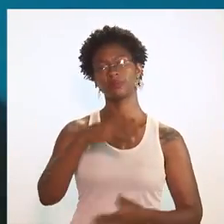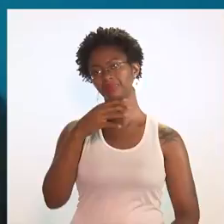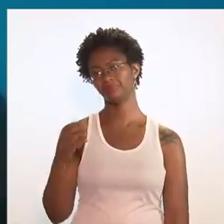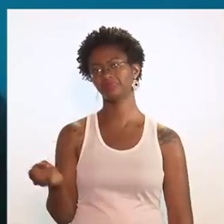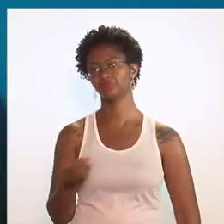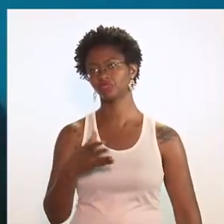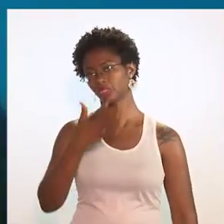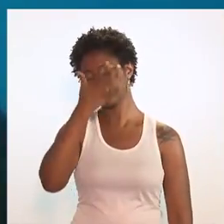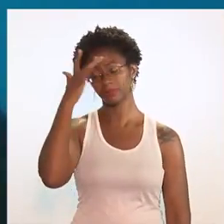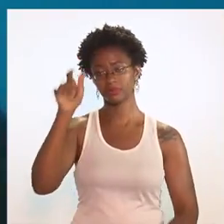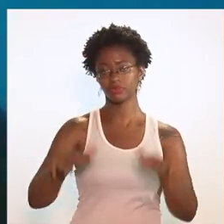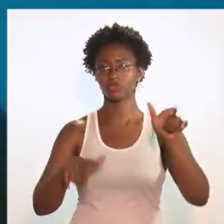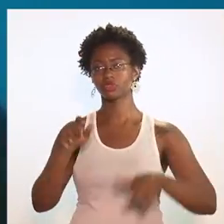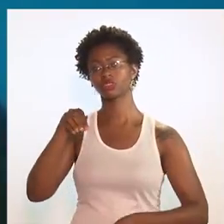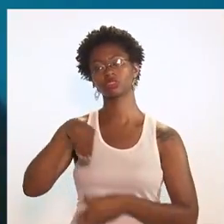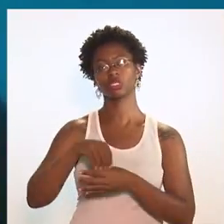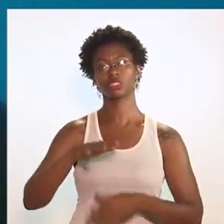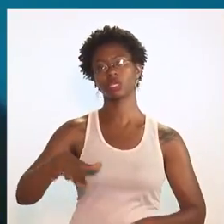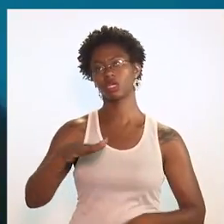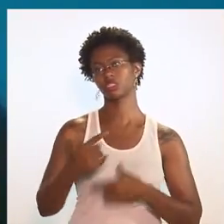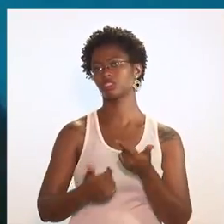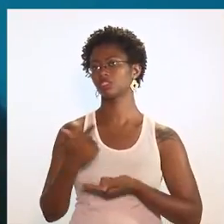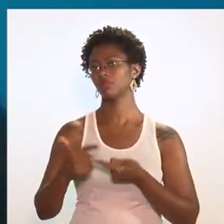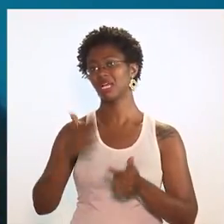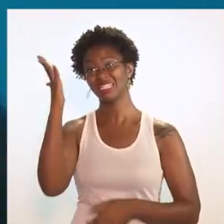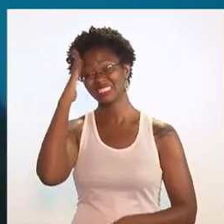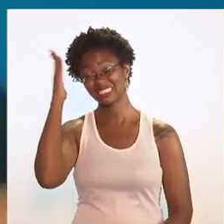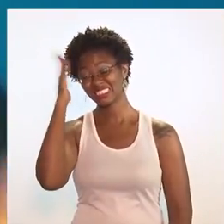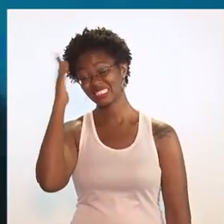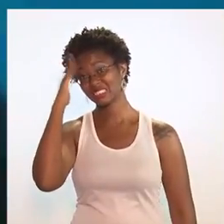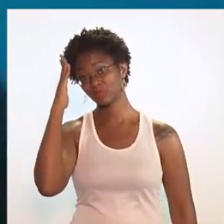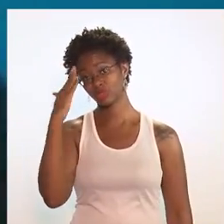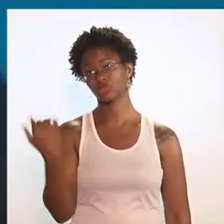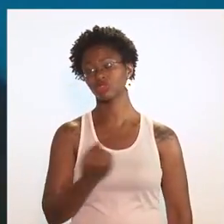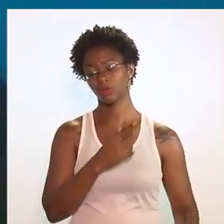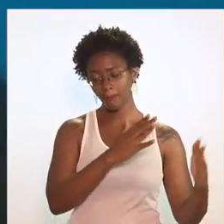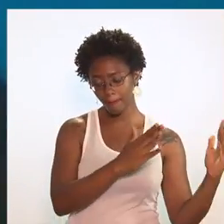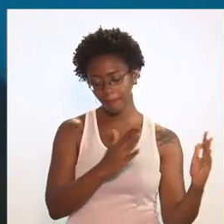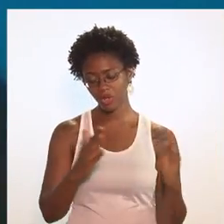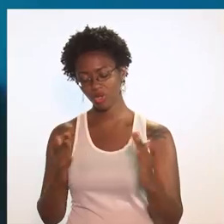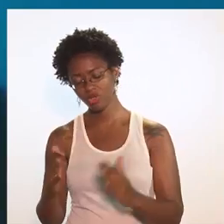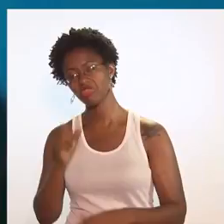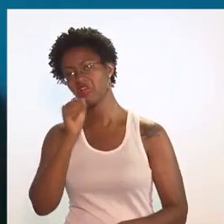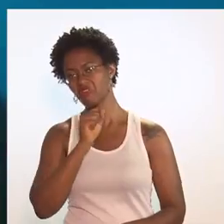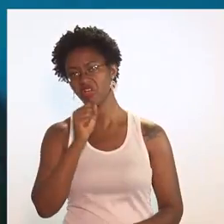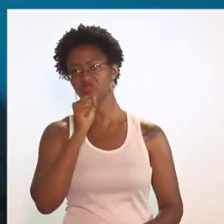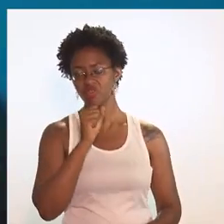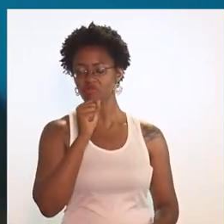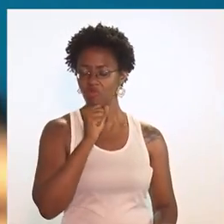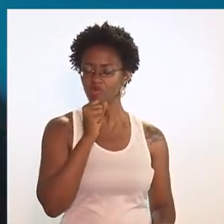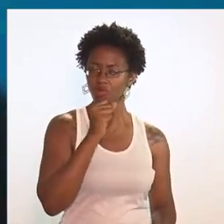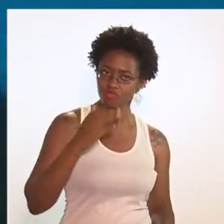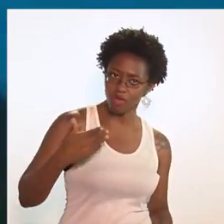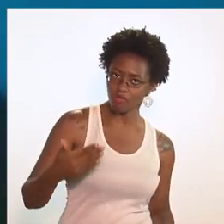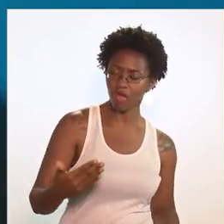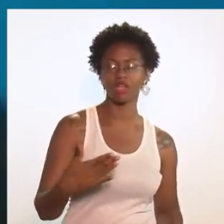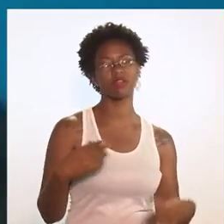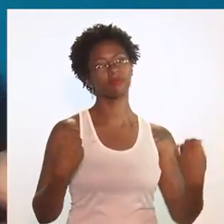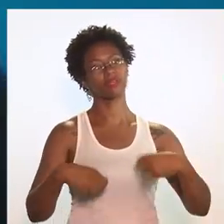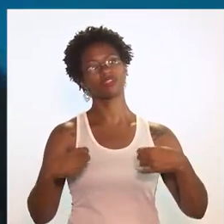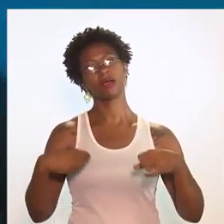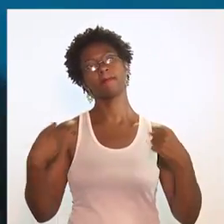longa das pessoas no mercado de trabalho, sabendo que a gente está passando por um processo de envelhecimento e que as pessoas, enfim,